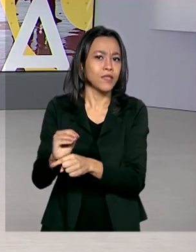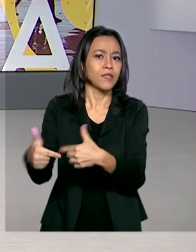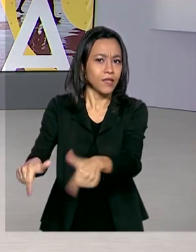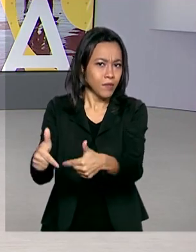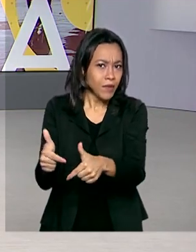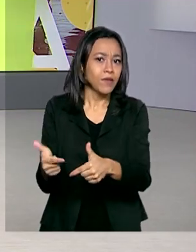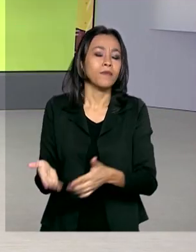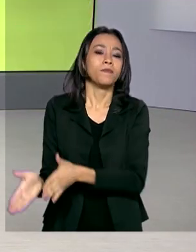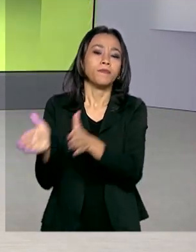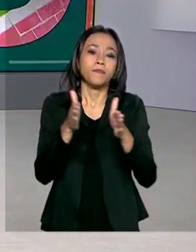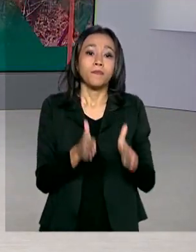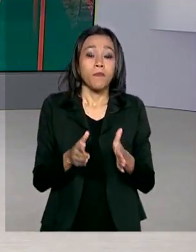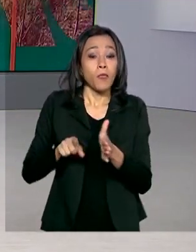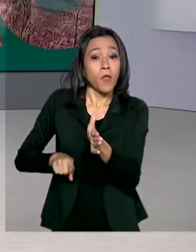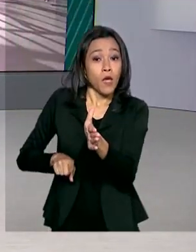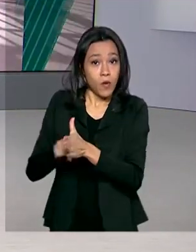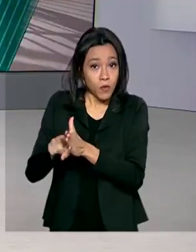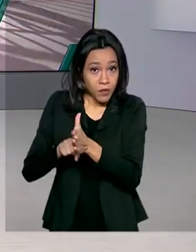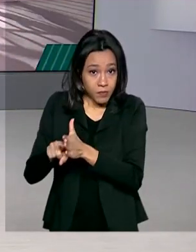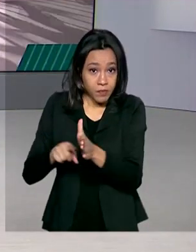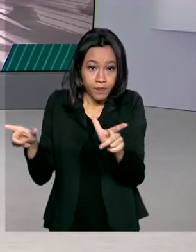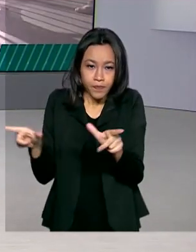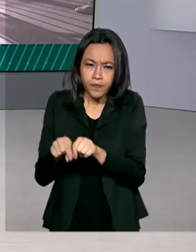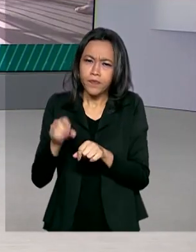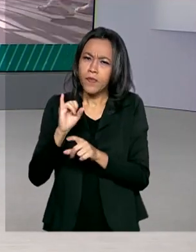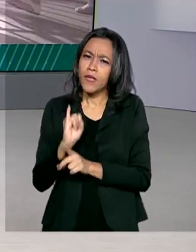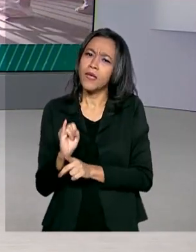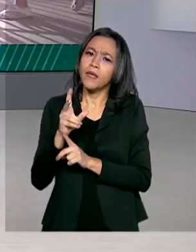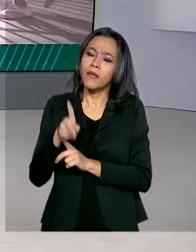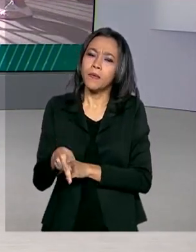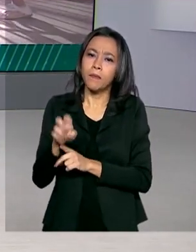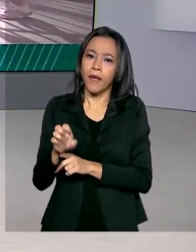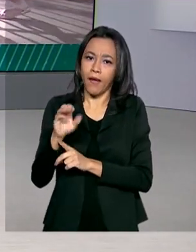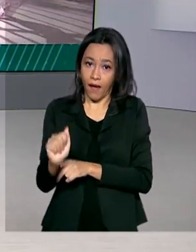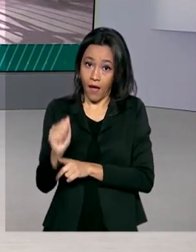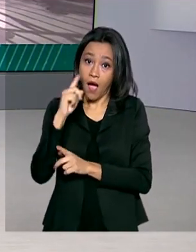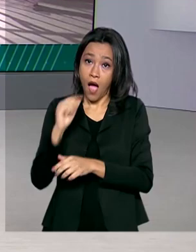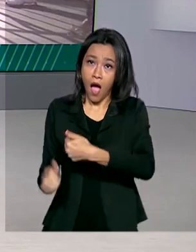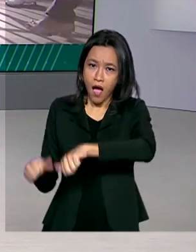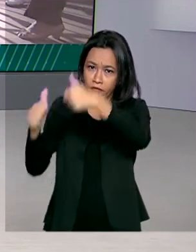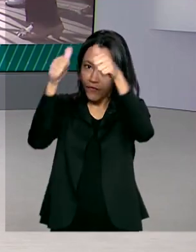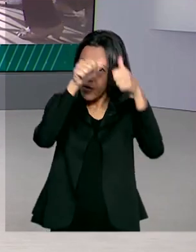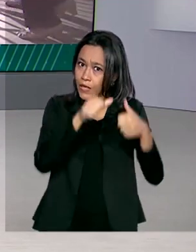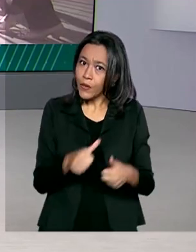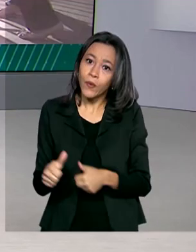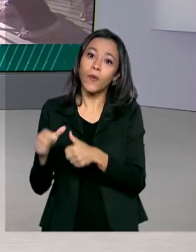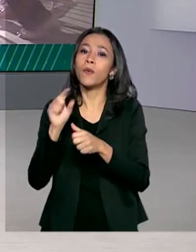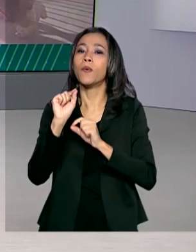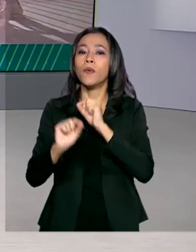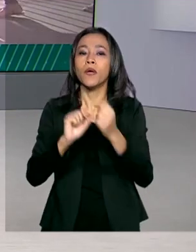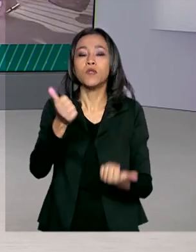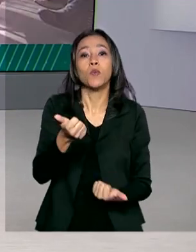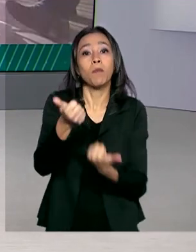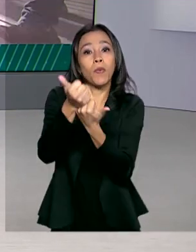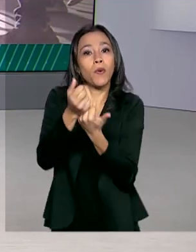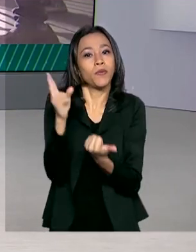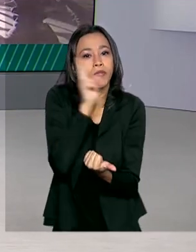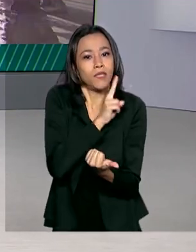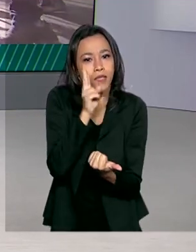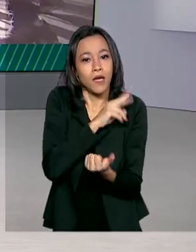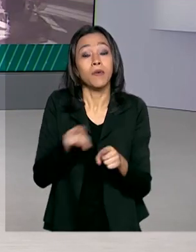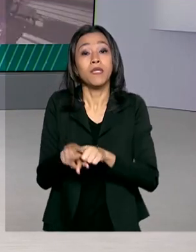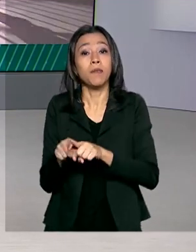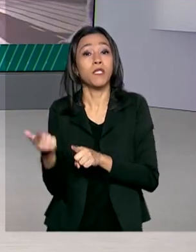O Instituto de Pesquisa Econômica Aplicado, IPEA, avaliou as taxas de cobertura do auxílio emergencial e também do programa